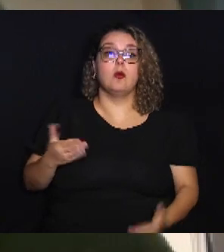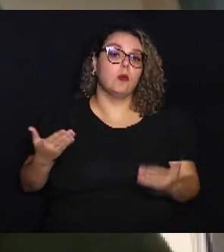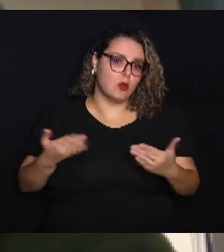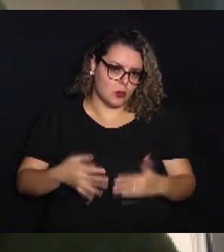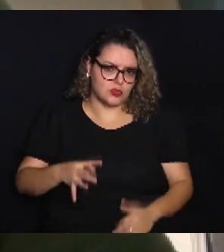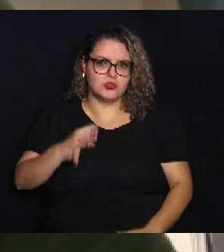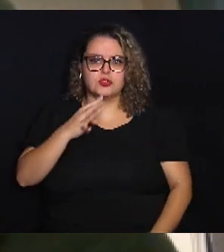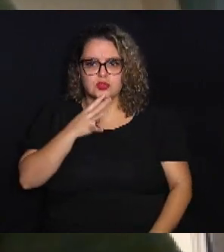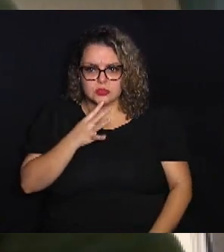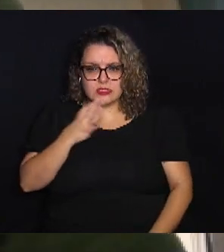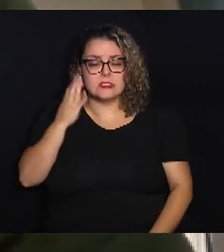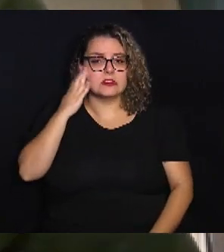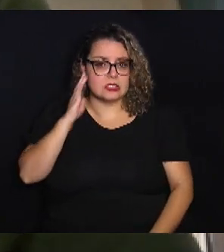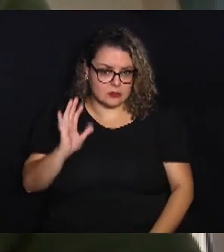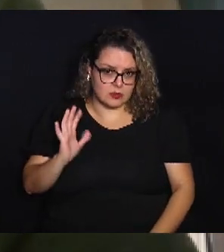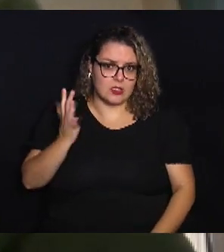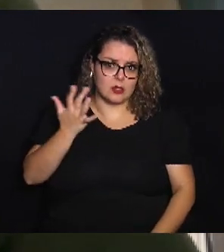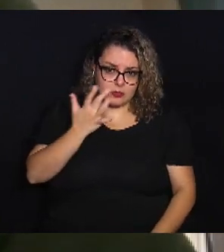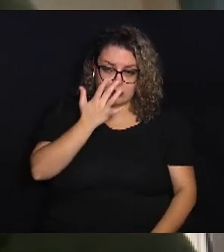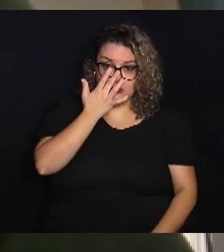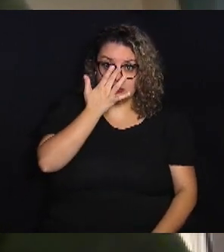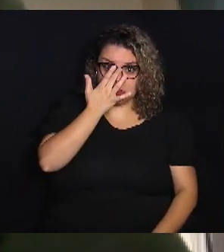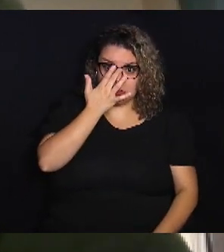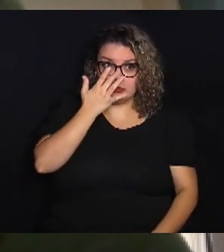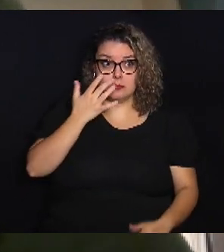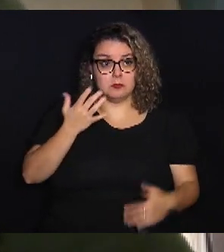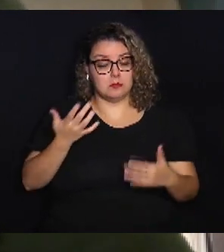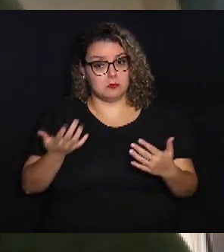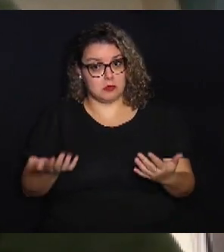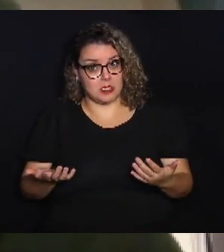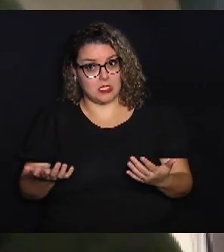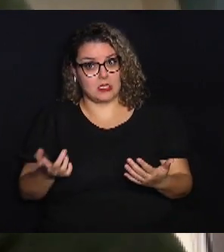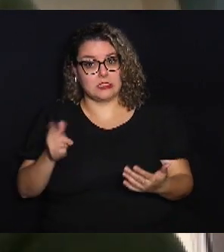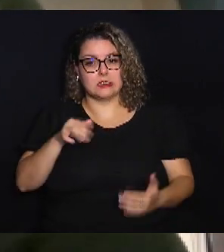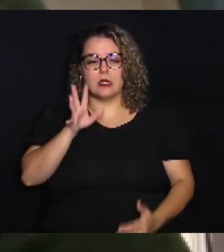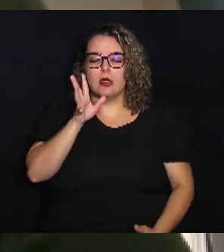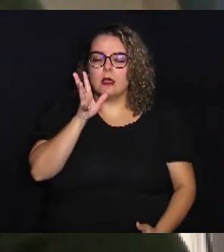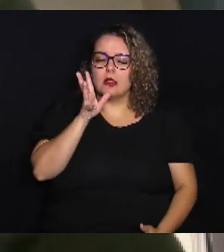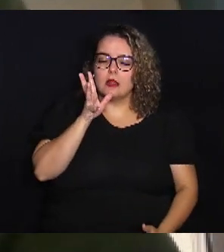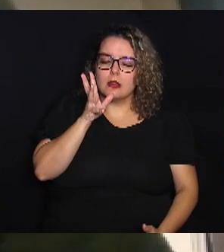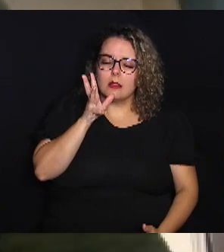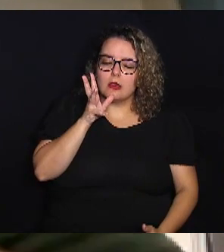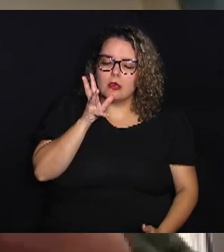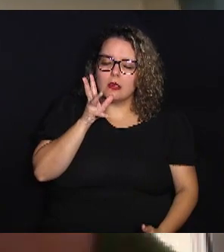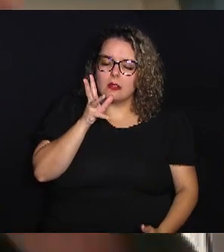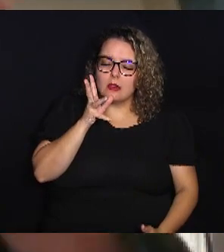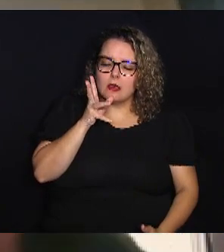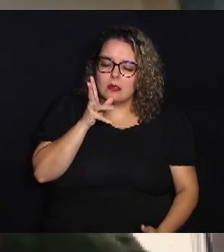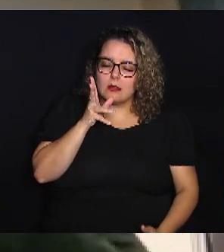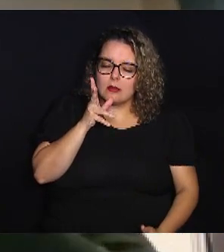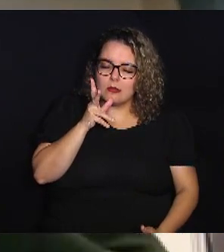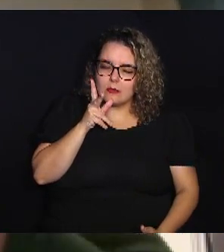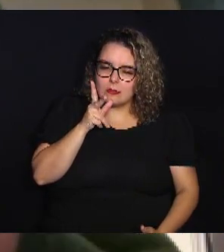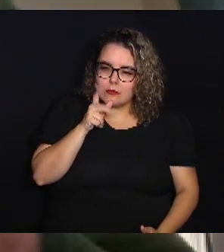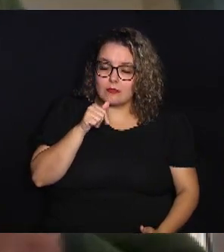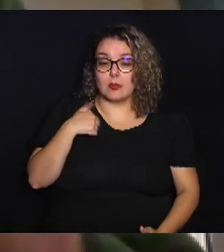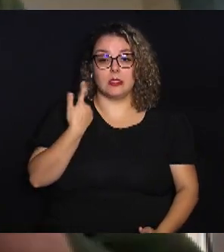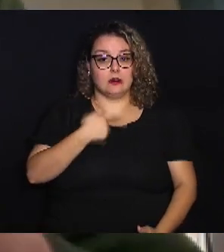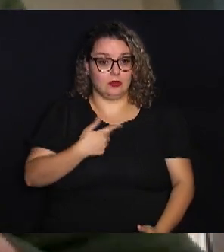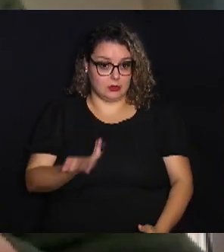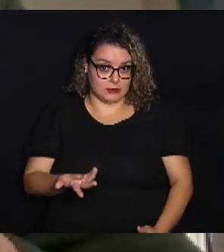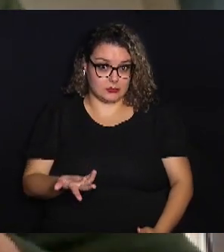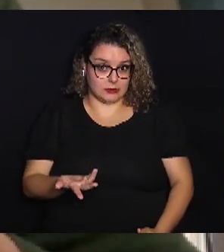conhece e sabe que eles acontecem. Mas eles são lentos para o nosso gosto.